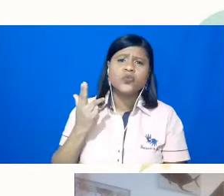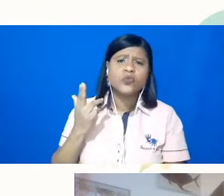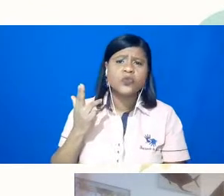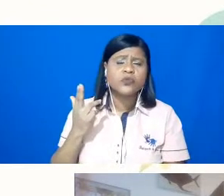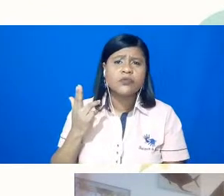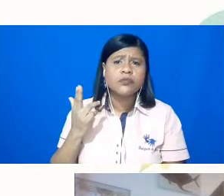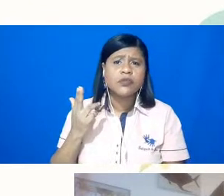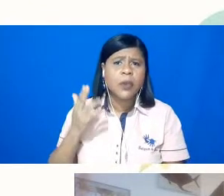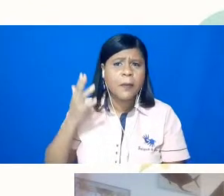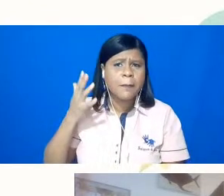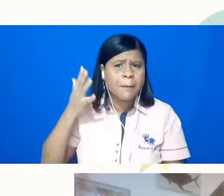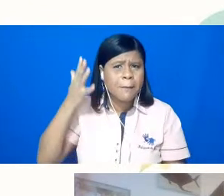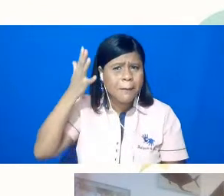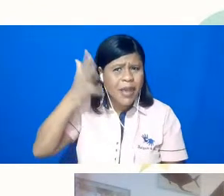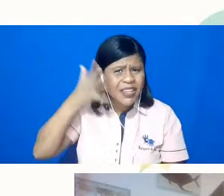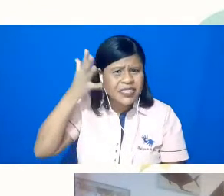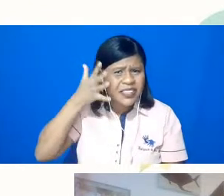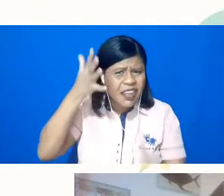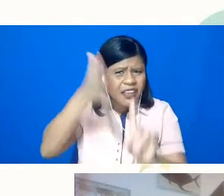os palestrantes, né?